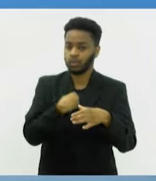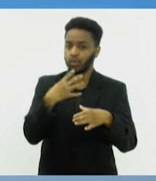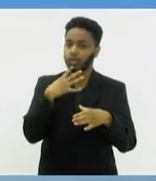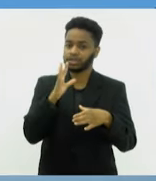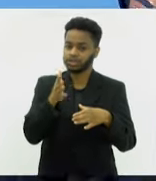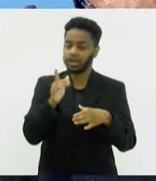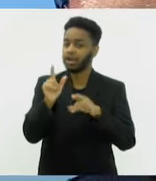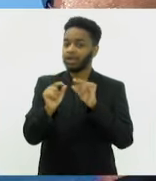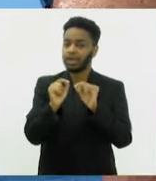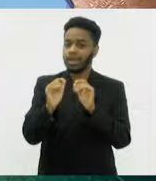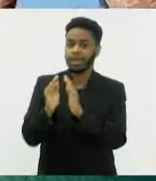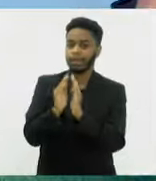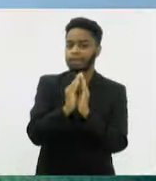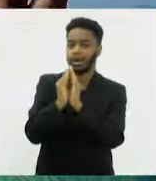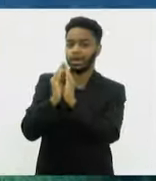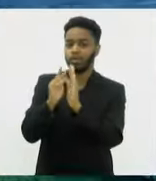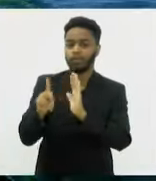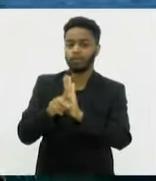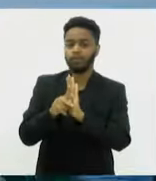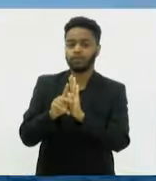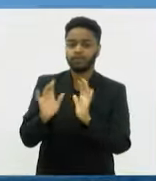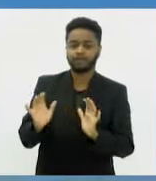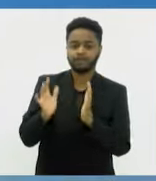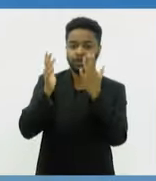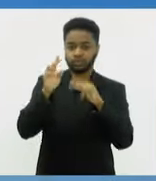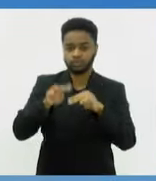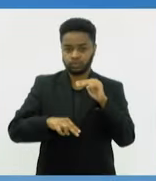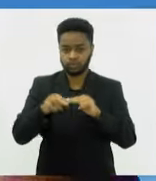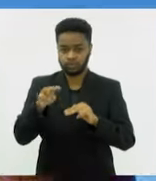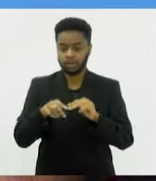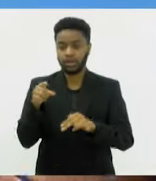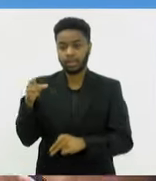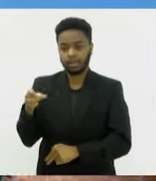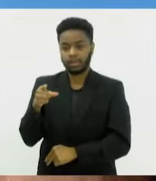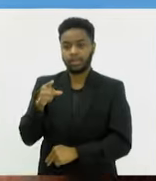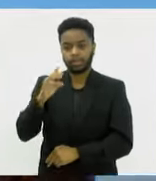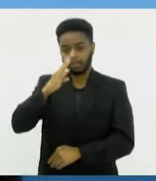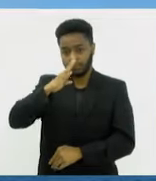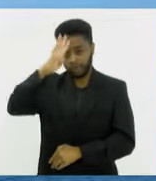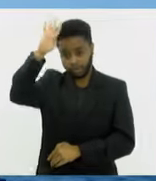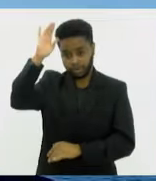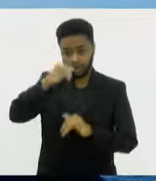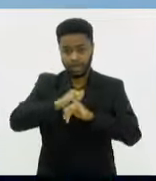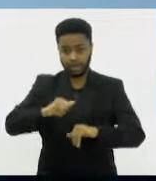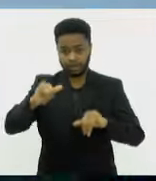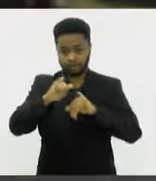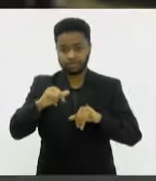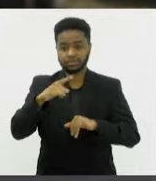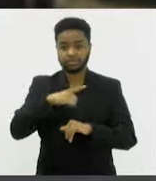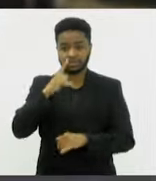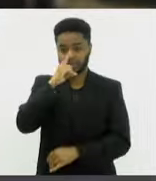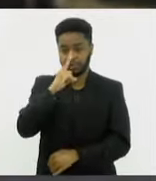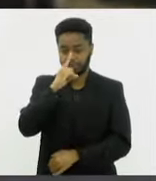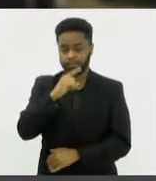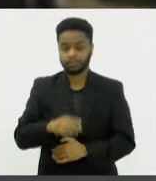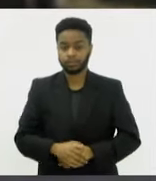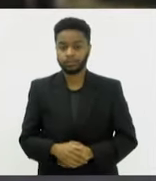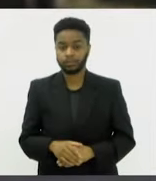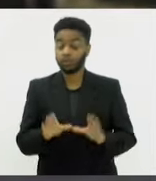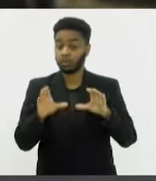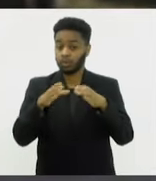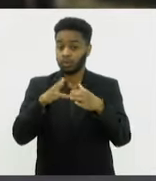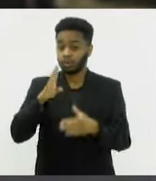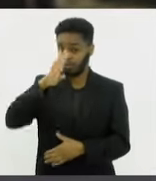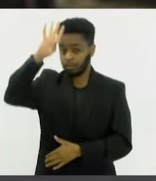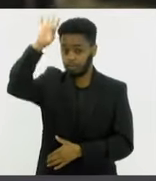o Balão das Festas Juninas. O Major Fábio Contreiras, porta-voz do Corpo de Bombeiros, alerta para o perigo. O Corpo de Bombeiros